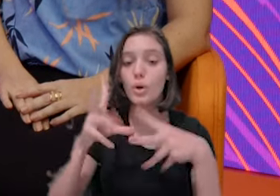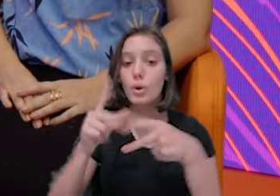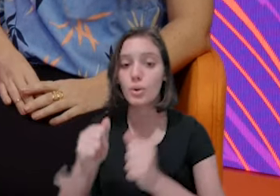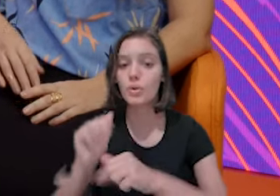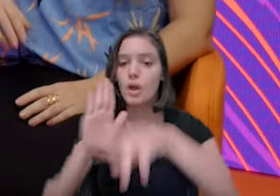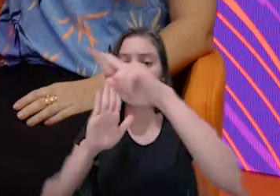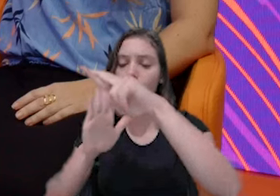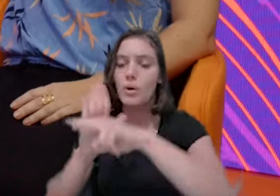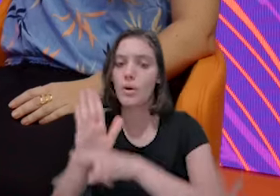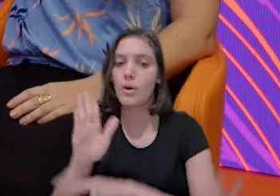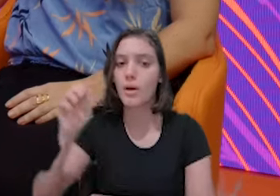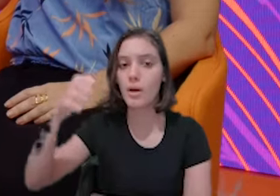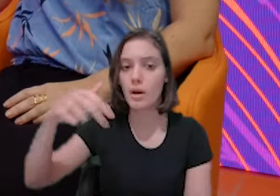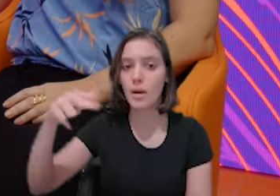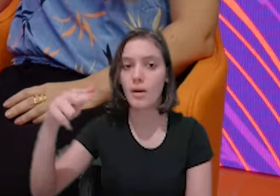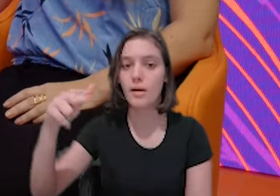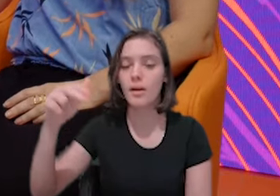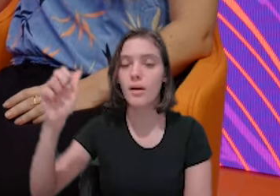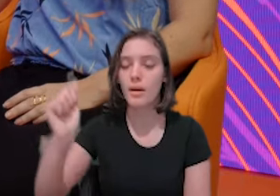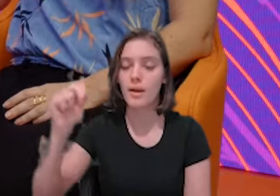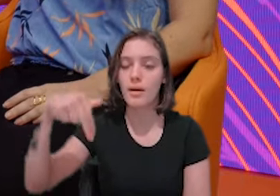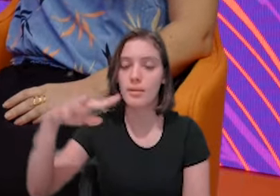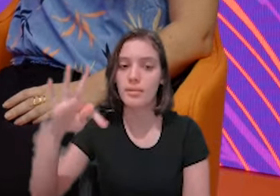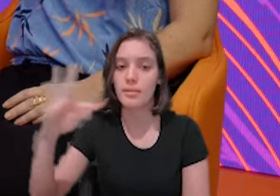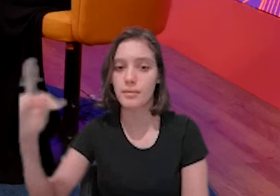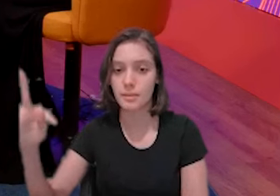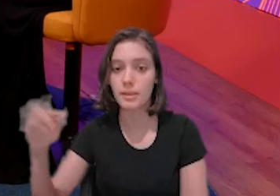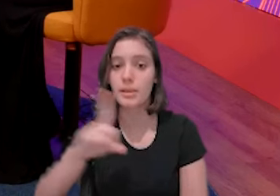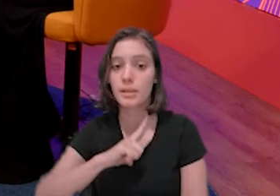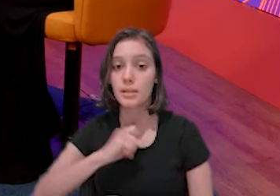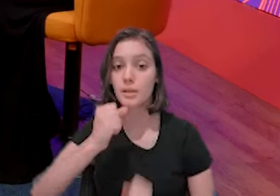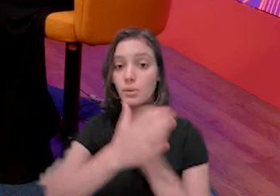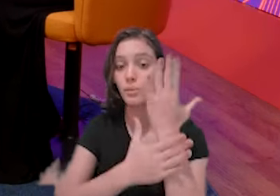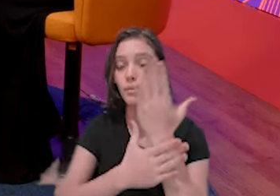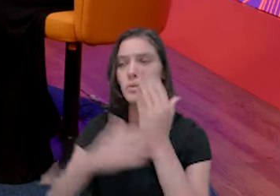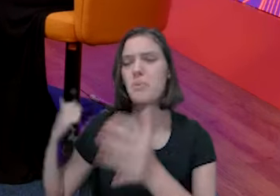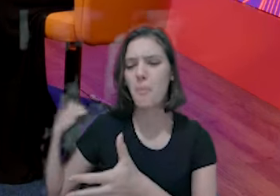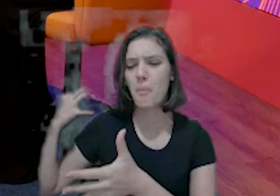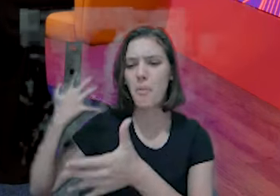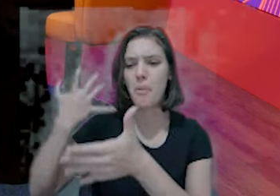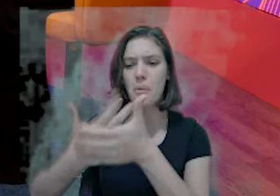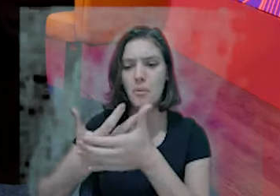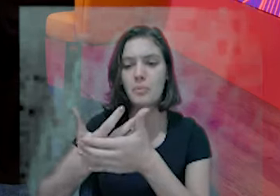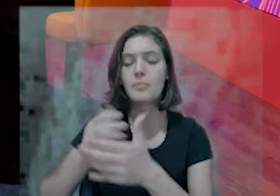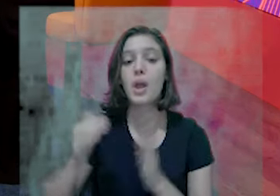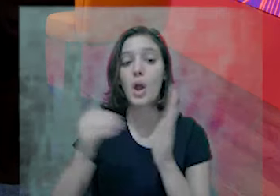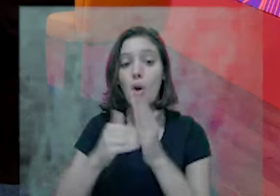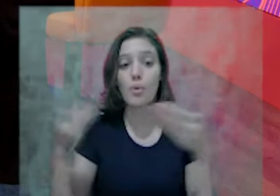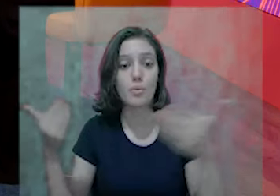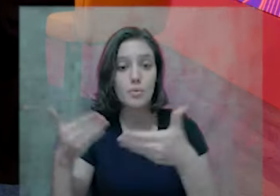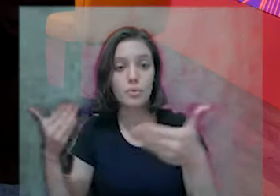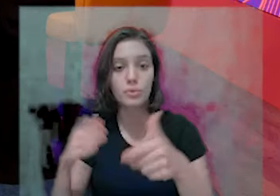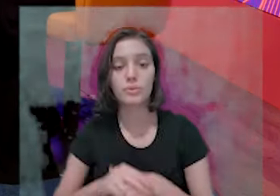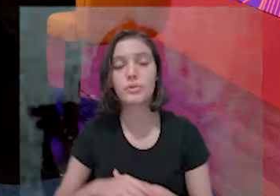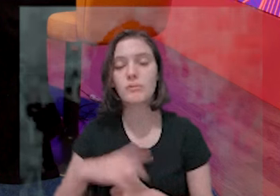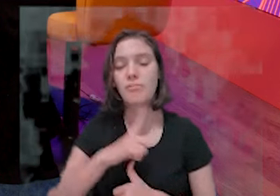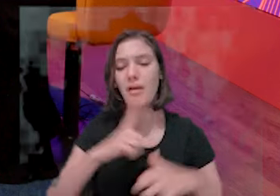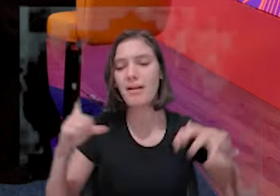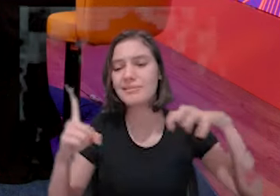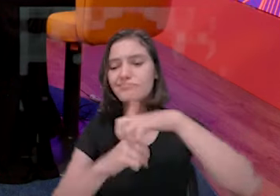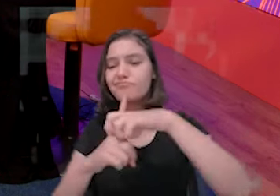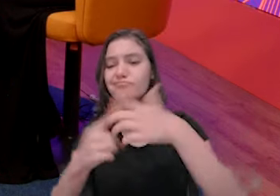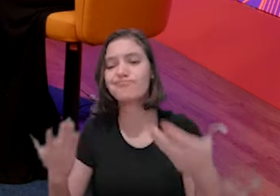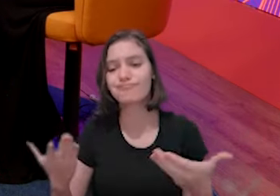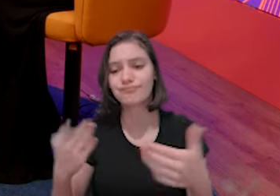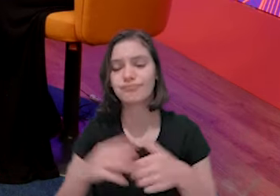anos já, até hoje em dia, acidentes. Então, a Andorinha, de uma forma, já